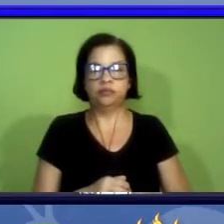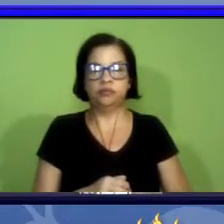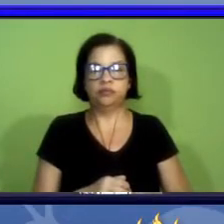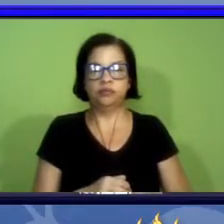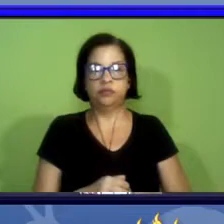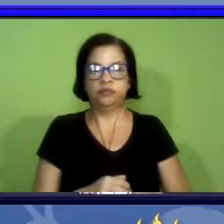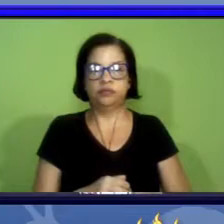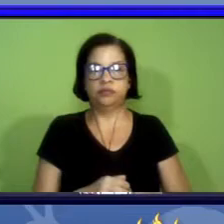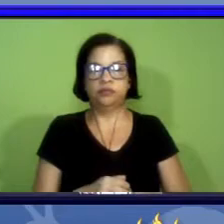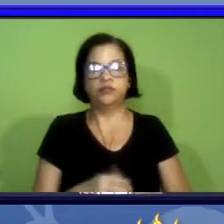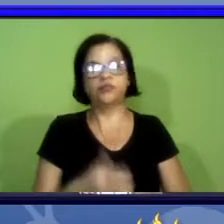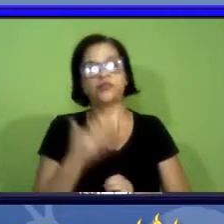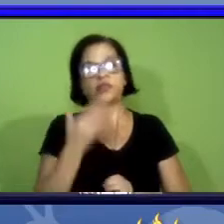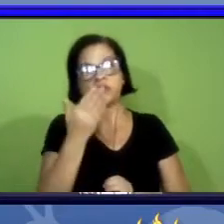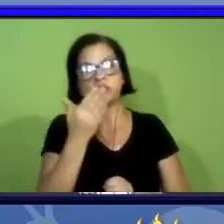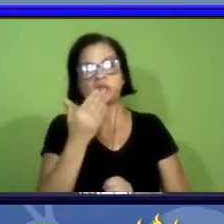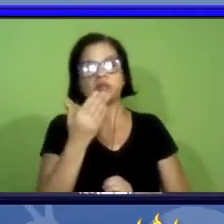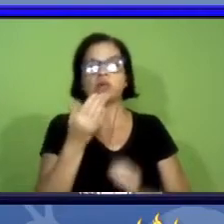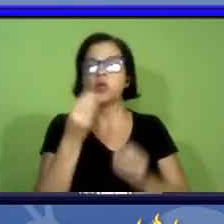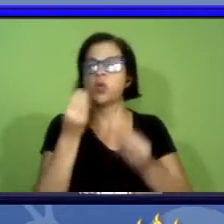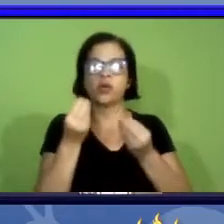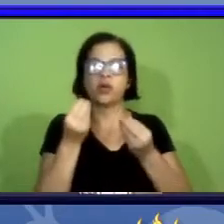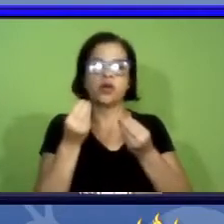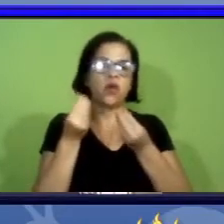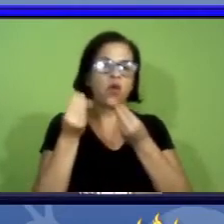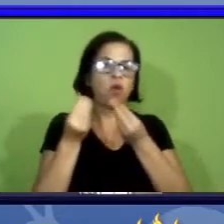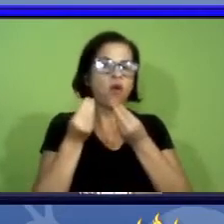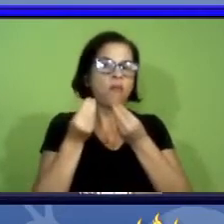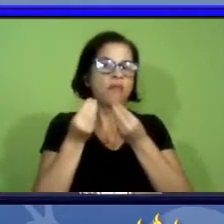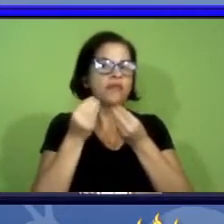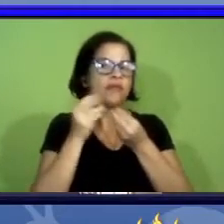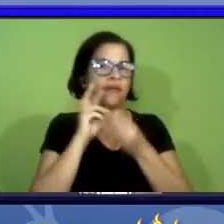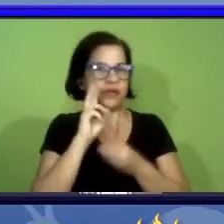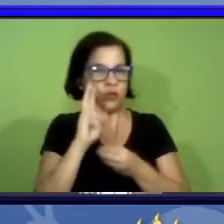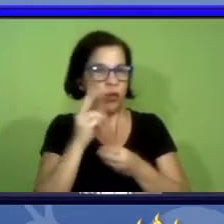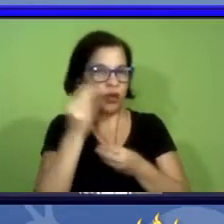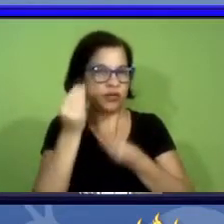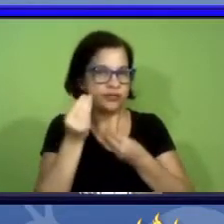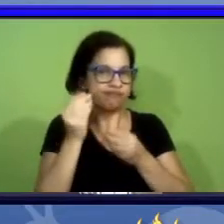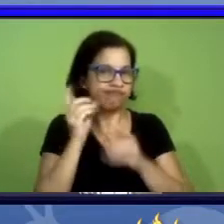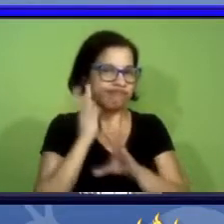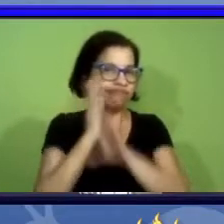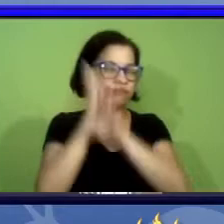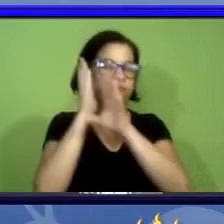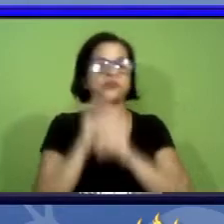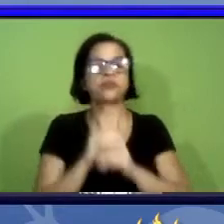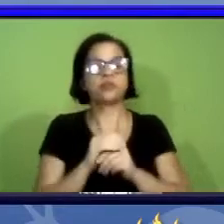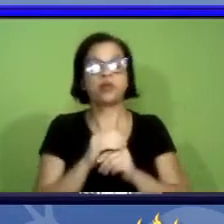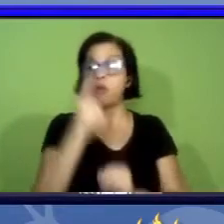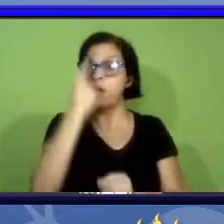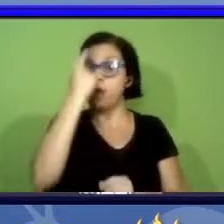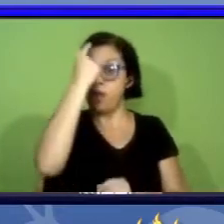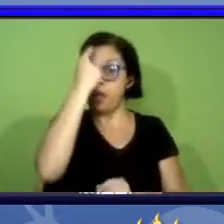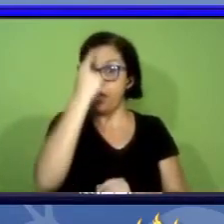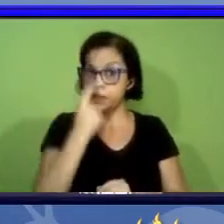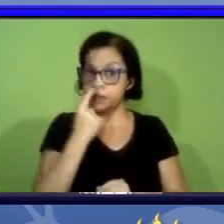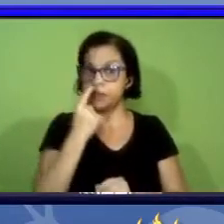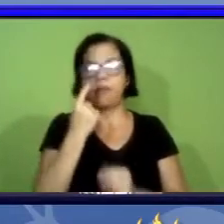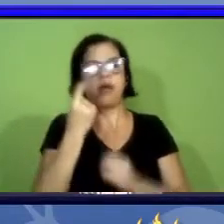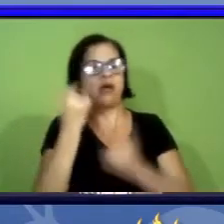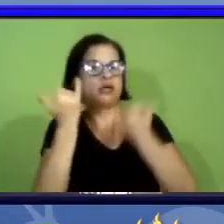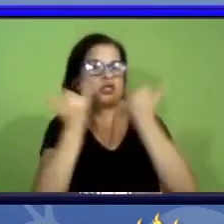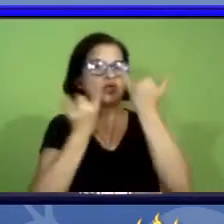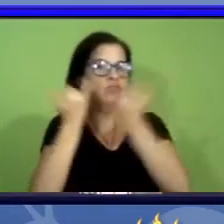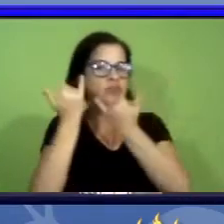então os resultados então as imagens as informações